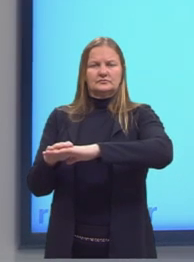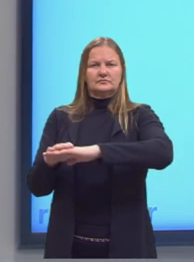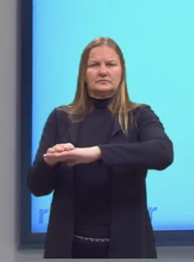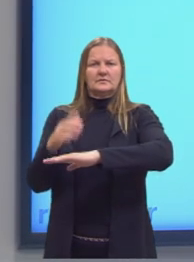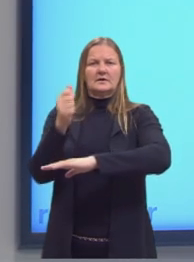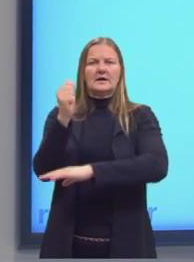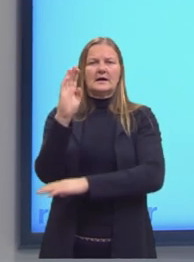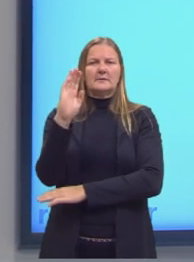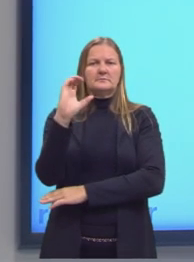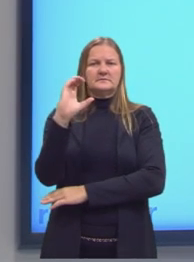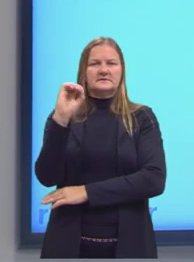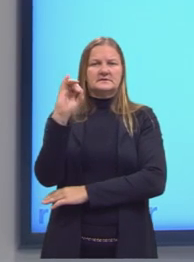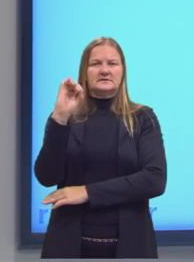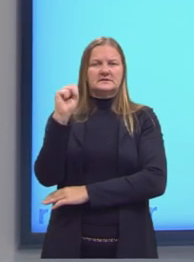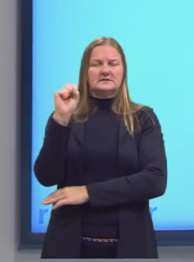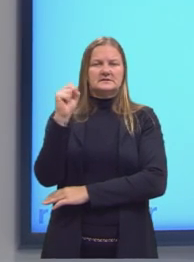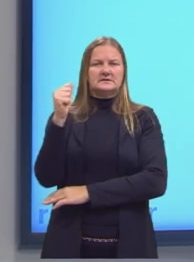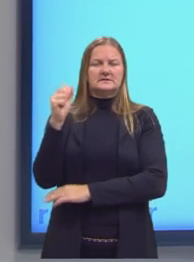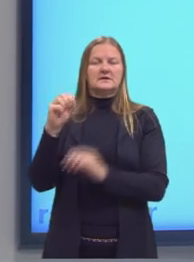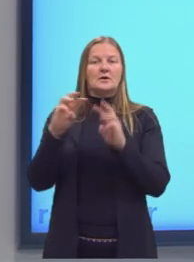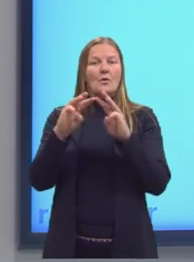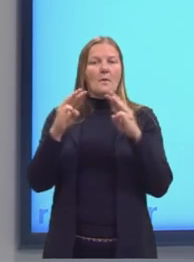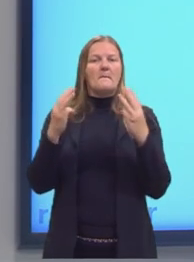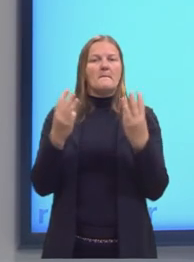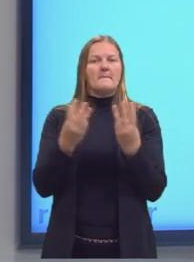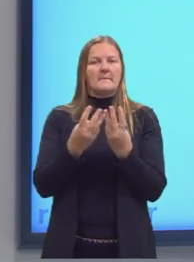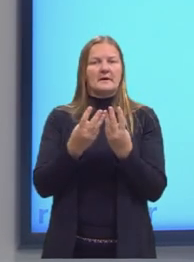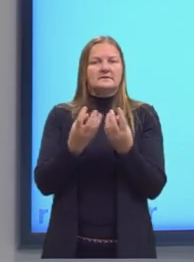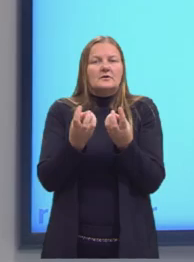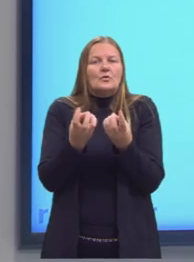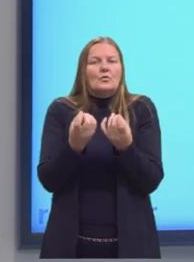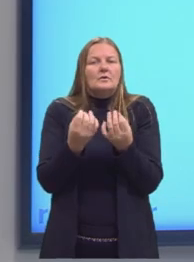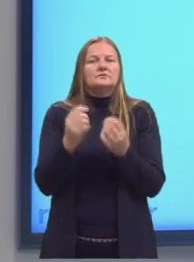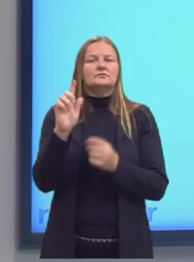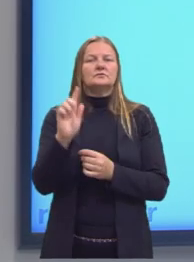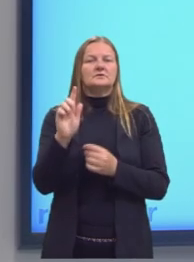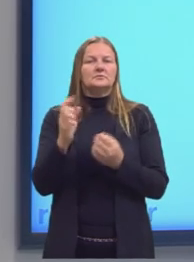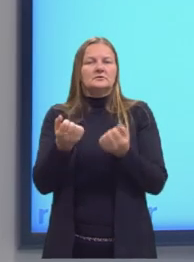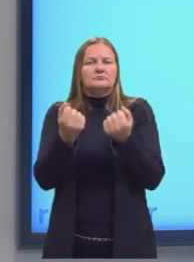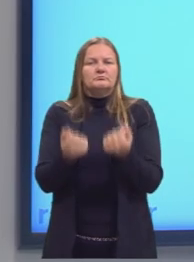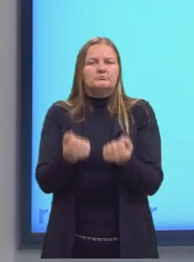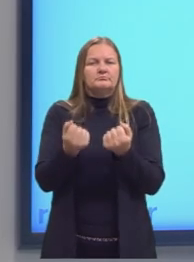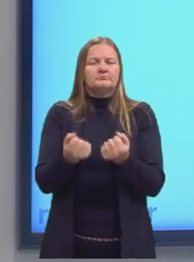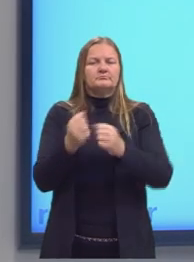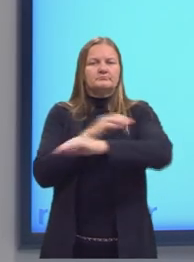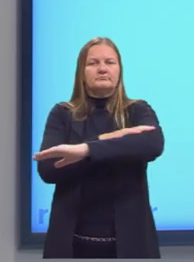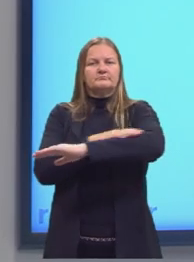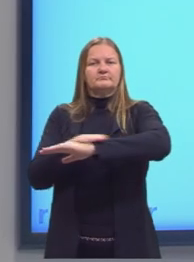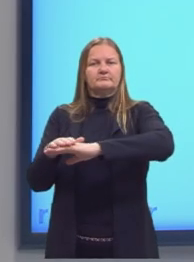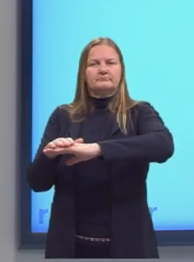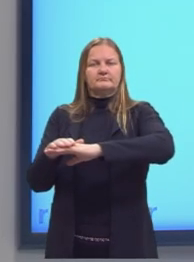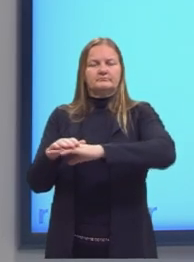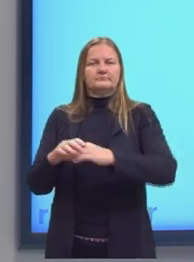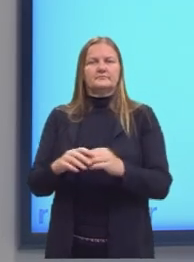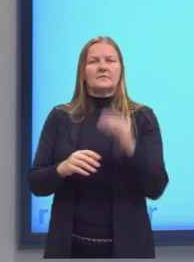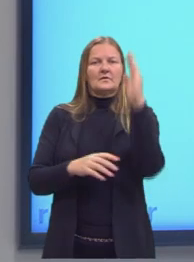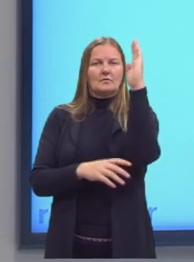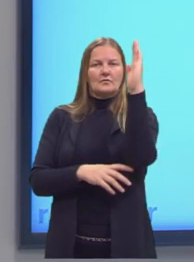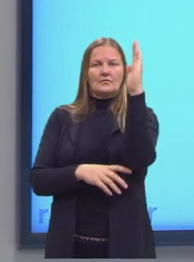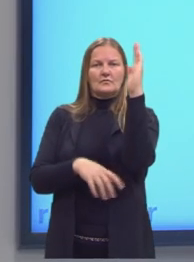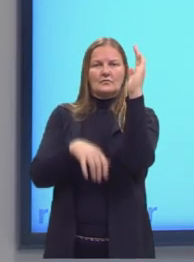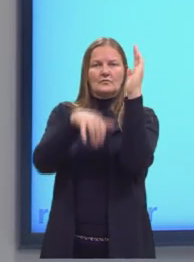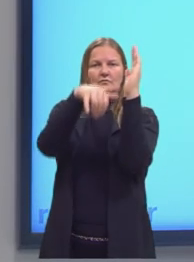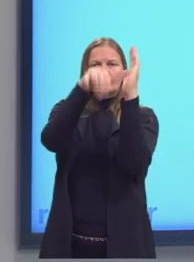abscissas, ele representa a massa, que nesse caso aqui é em gramas, tá? Enquanto o nosso eixo vertical,